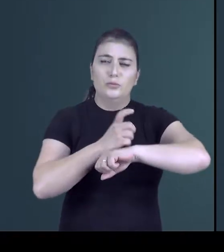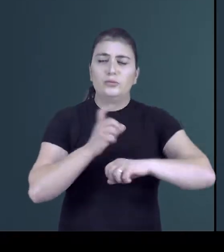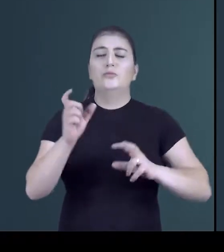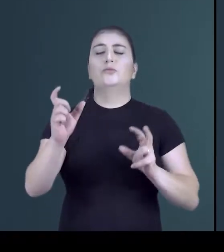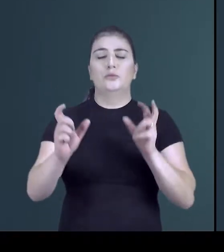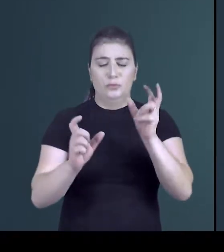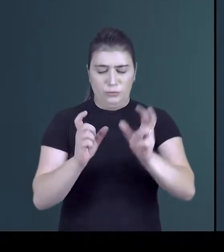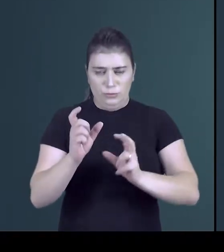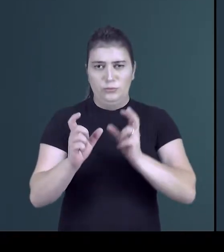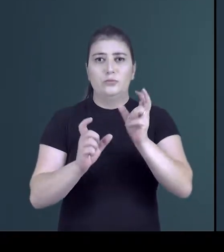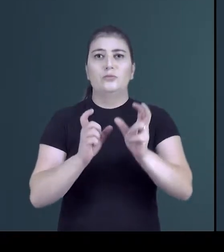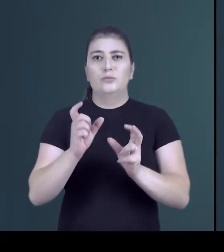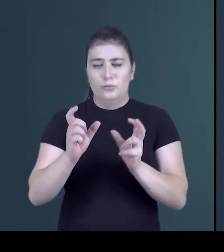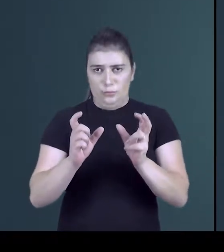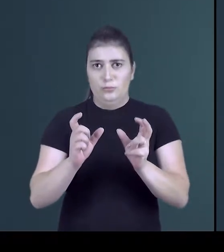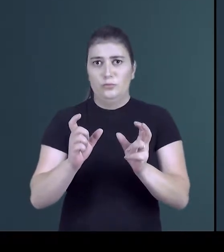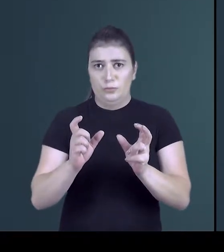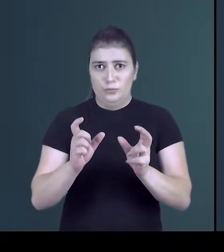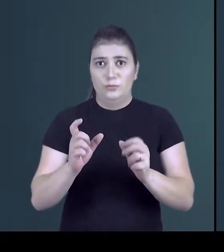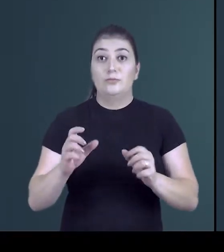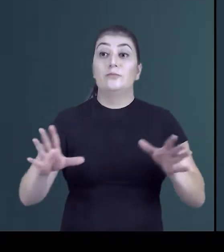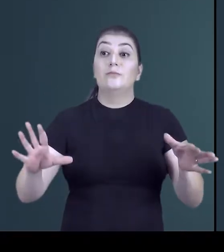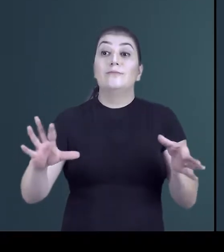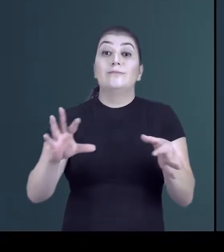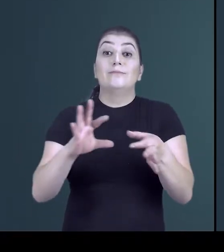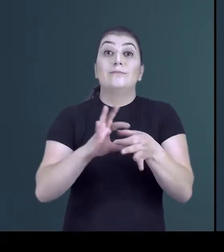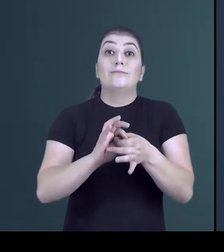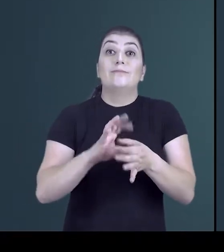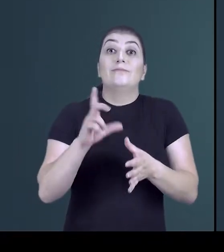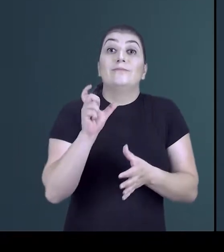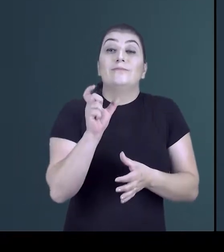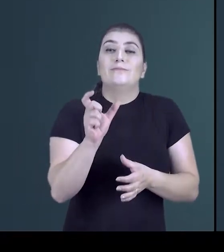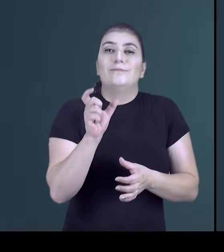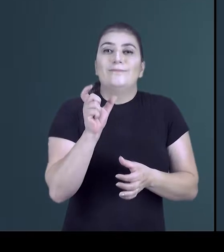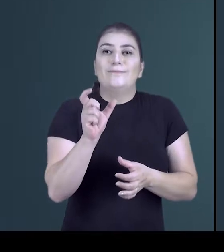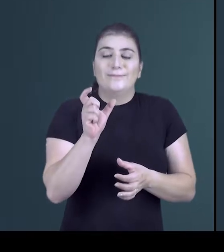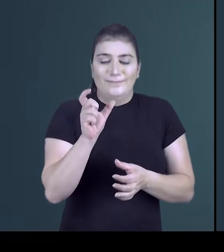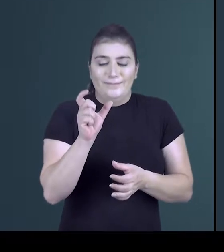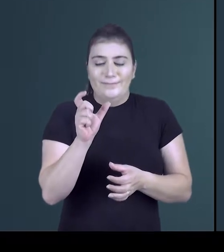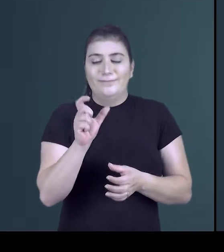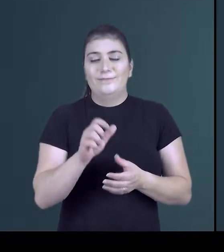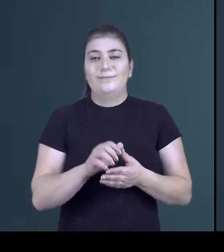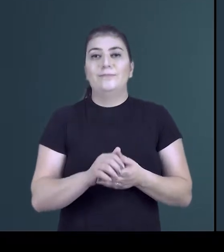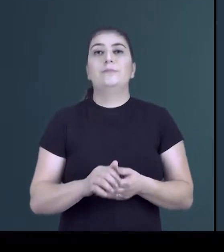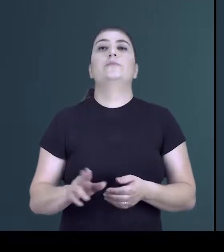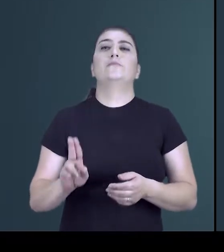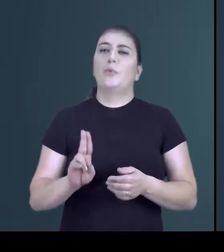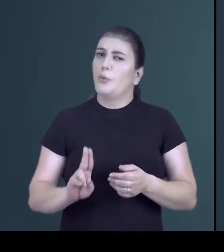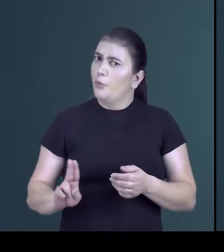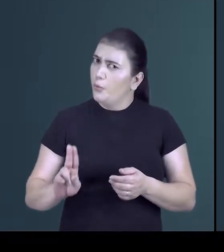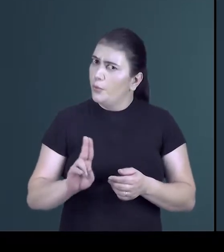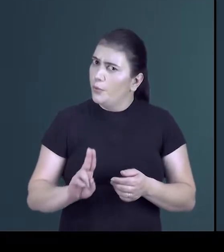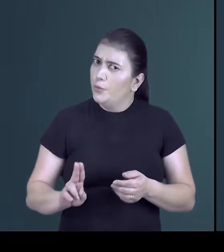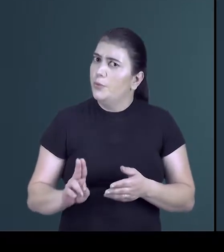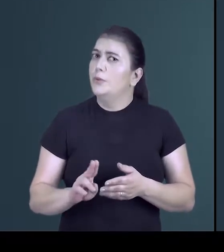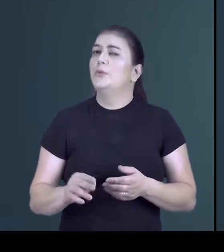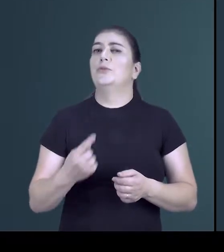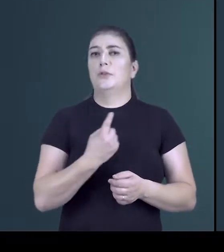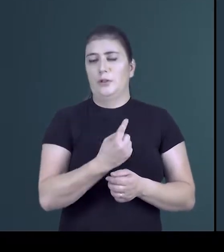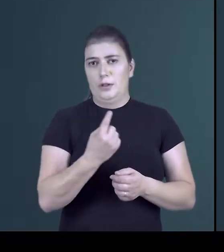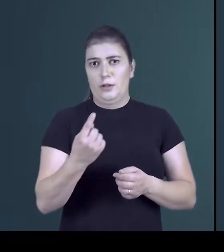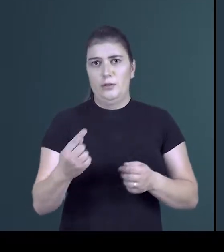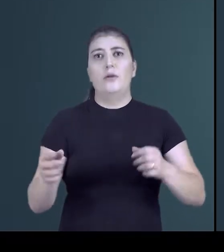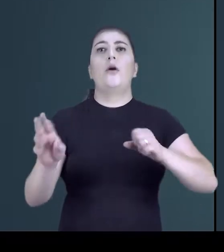e advérbios, como uma palavra de ligação. Olhando e analisando essa função, ou essas funções,